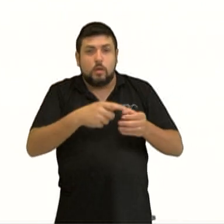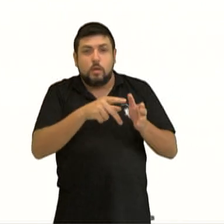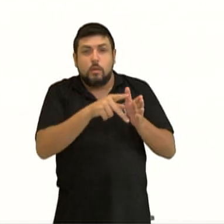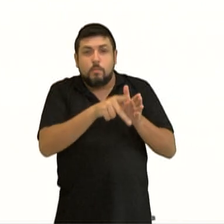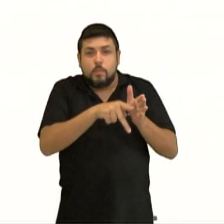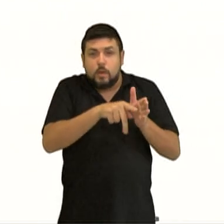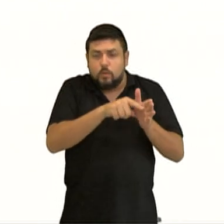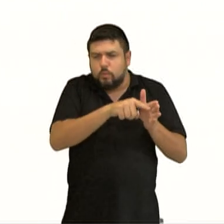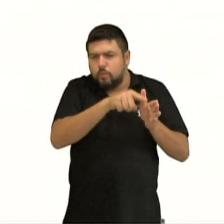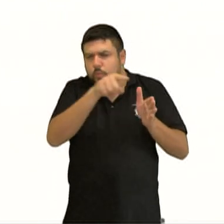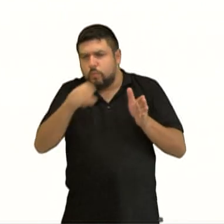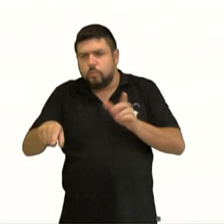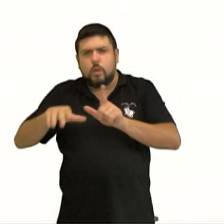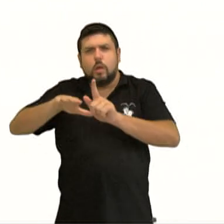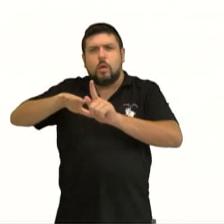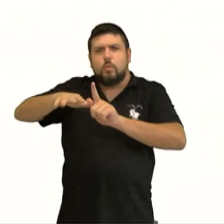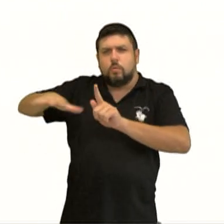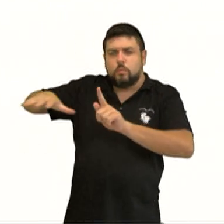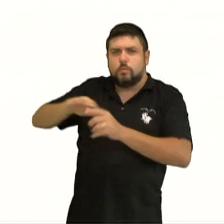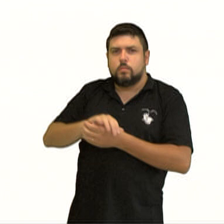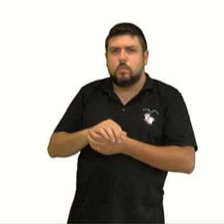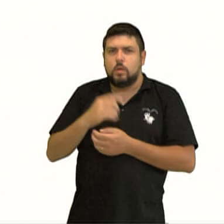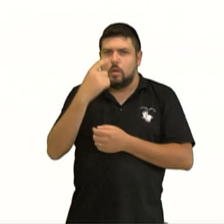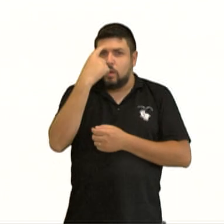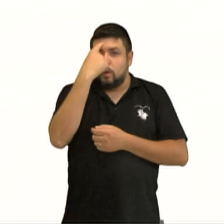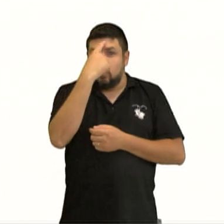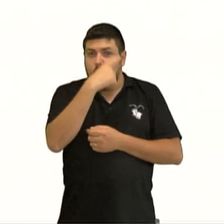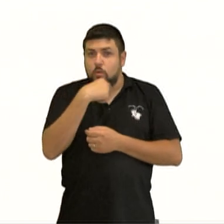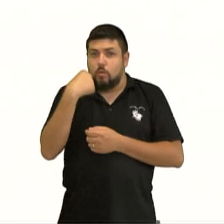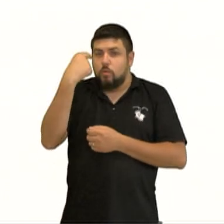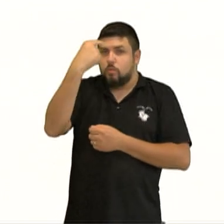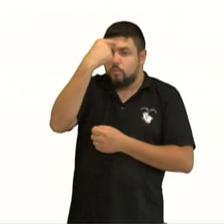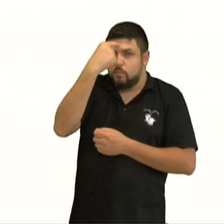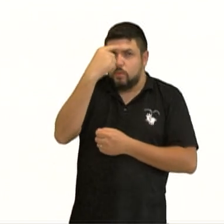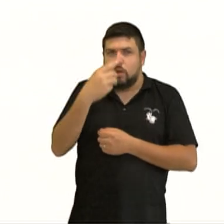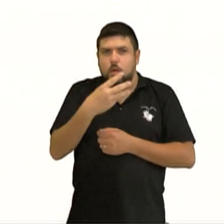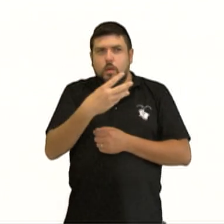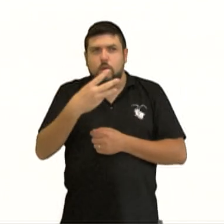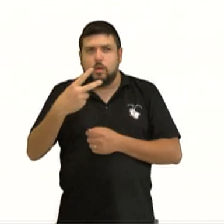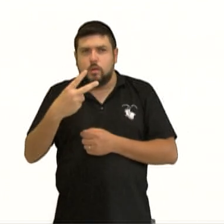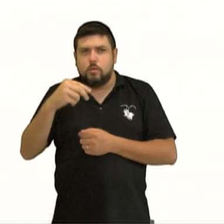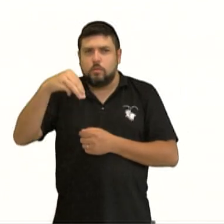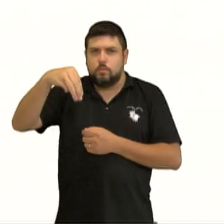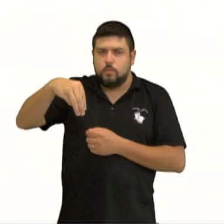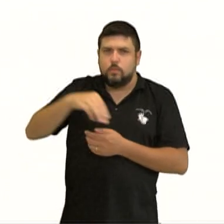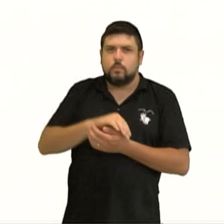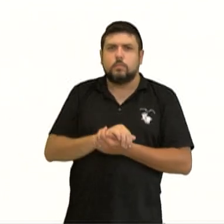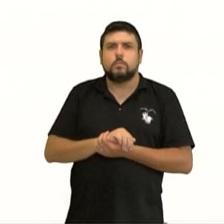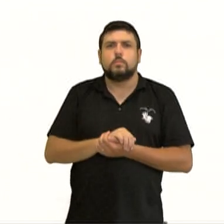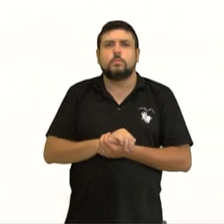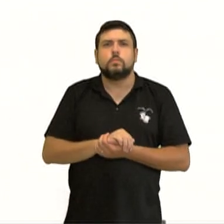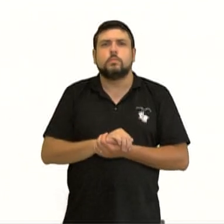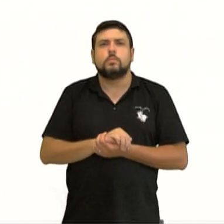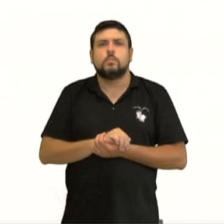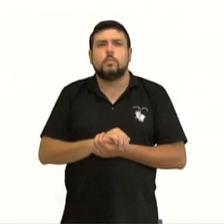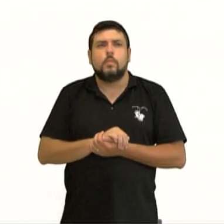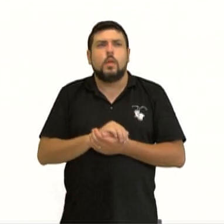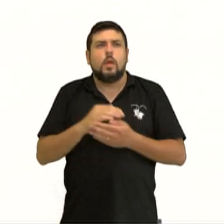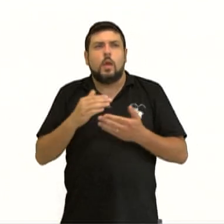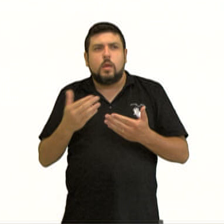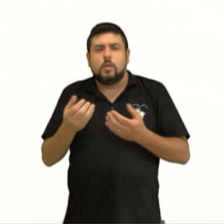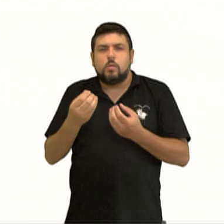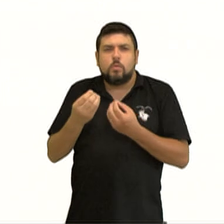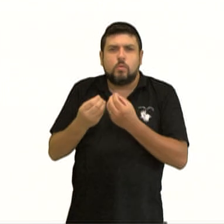De acordo com o MAPS, eu tenho uma hora e trinta e dois minutos e percorro cinquenta e oito vírgula nove km, certo? Nesse